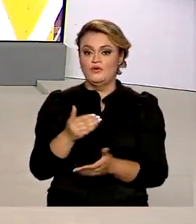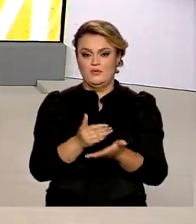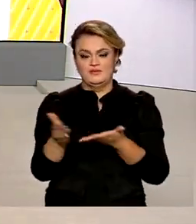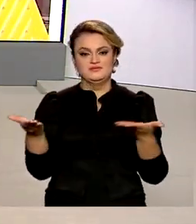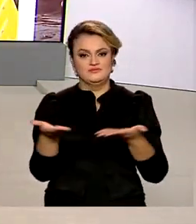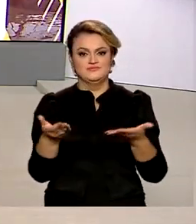a partir de hoje.